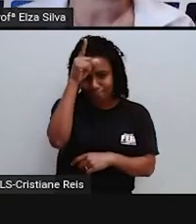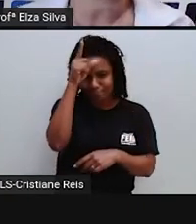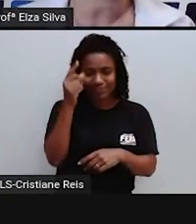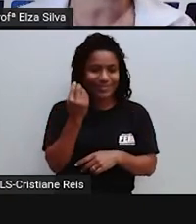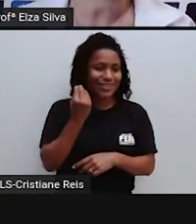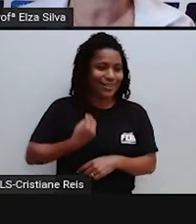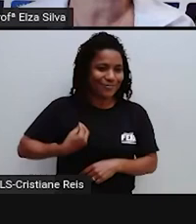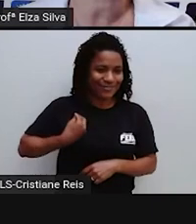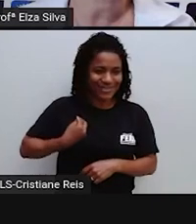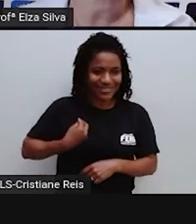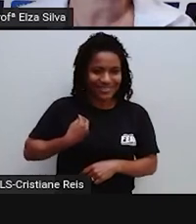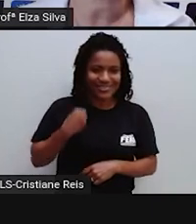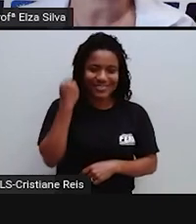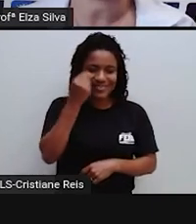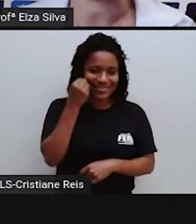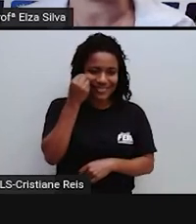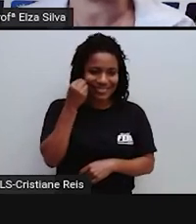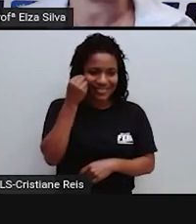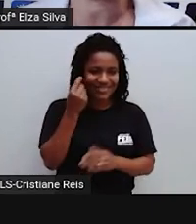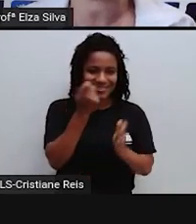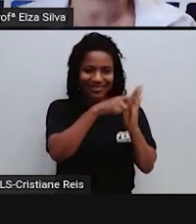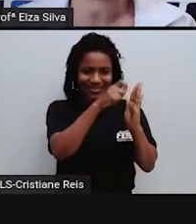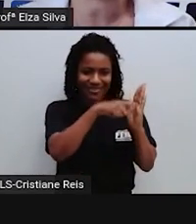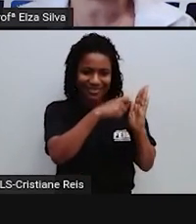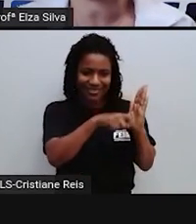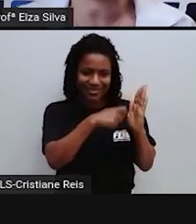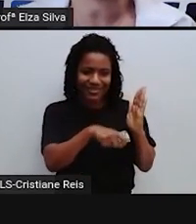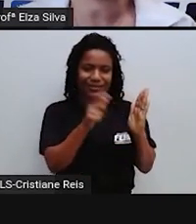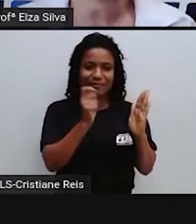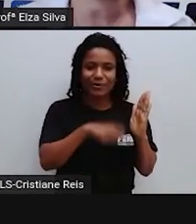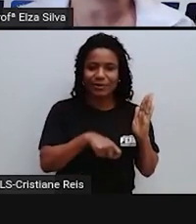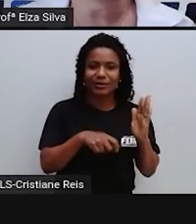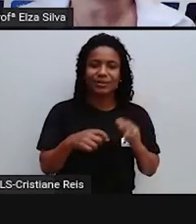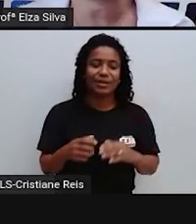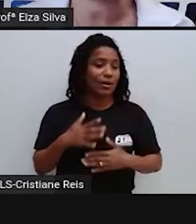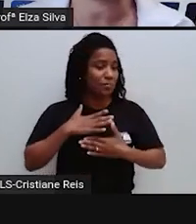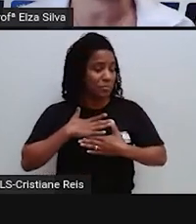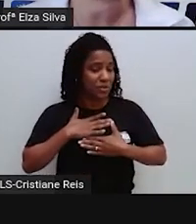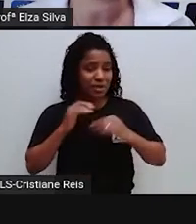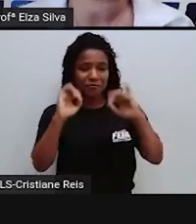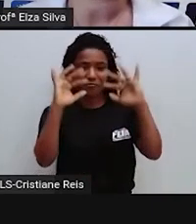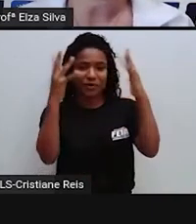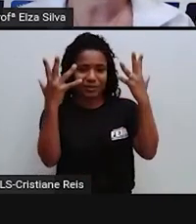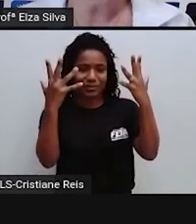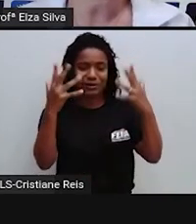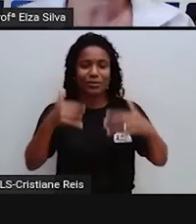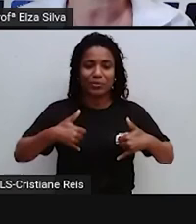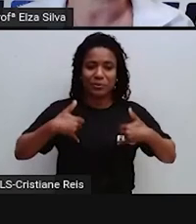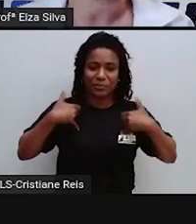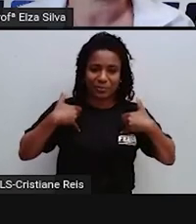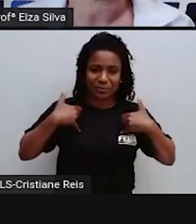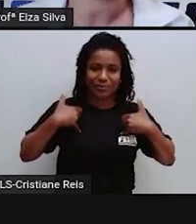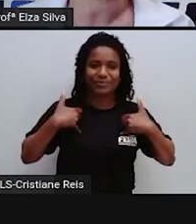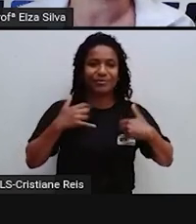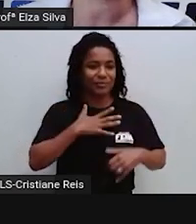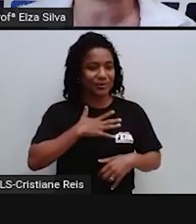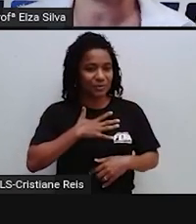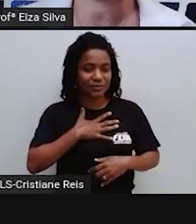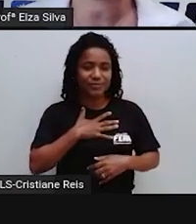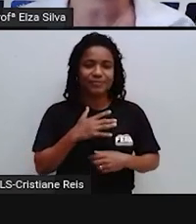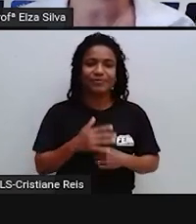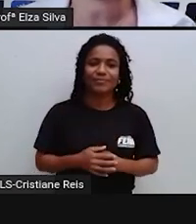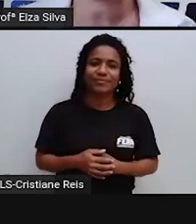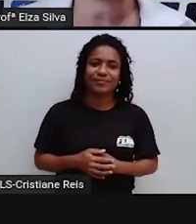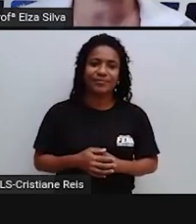My favorite Então minha festa De aniversário favorita A nice trip With your